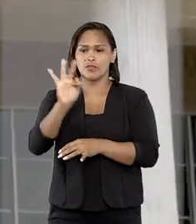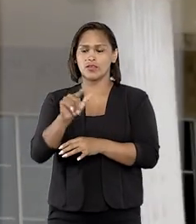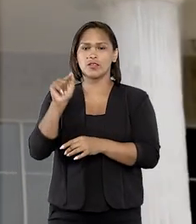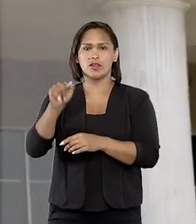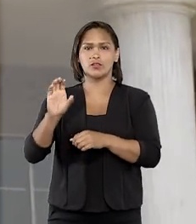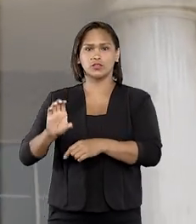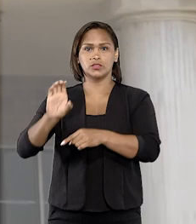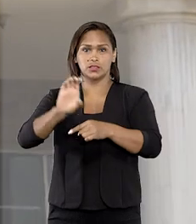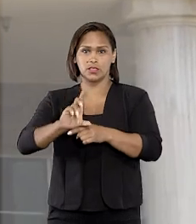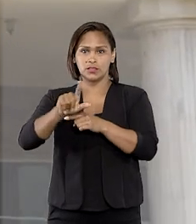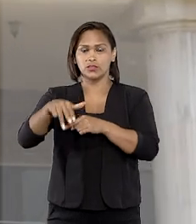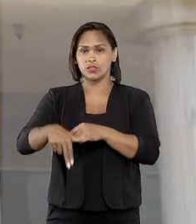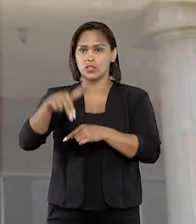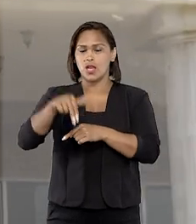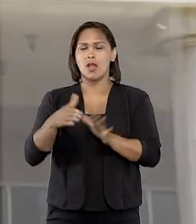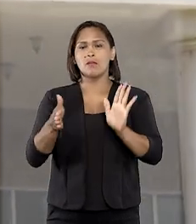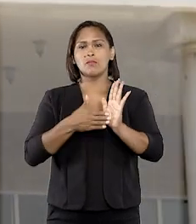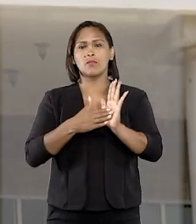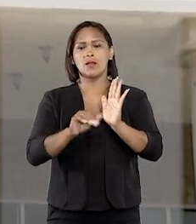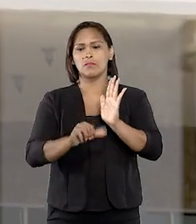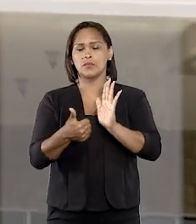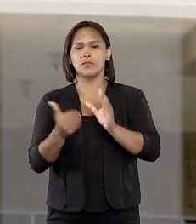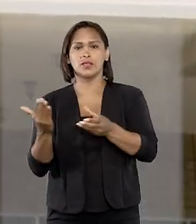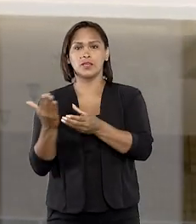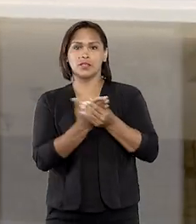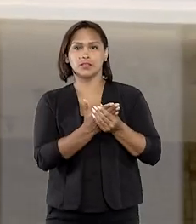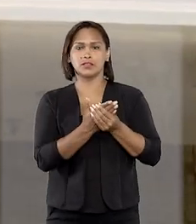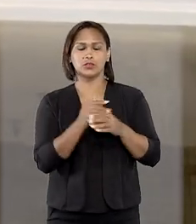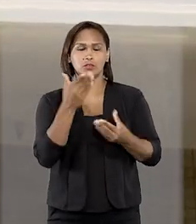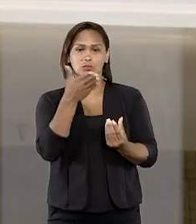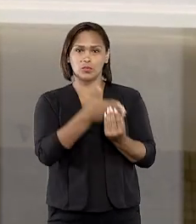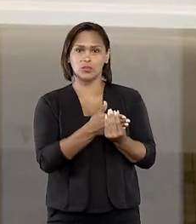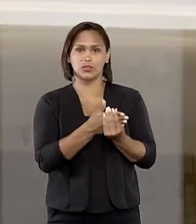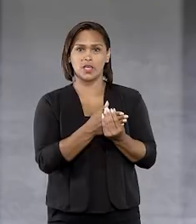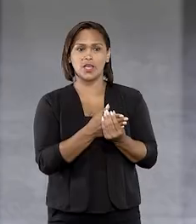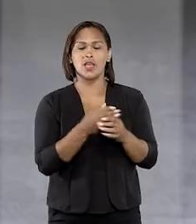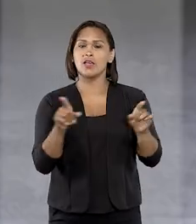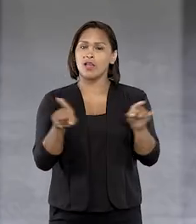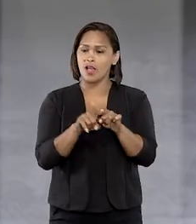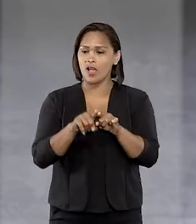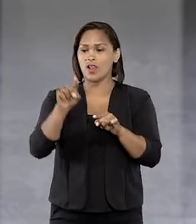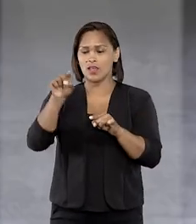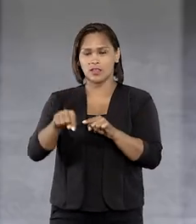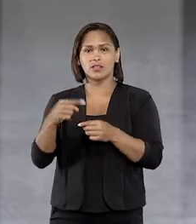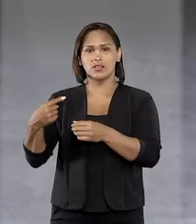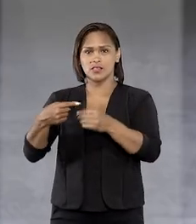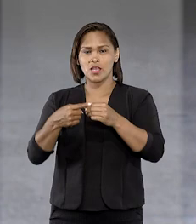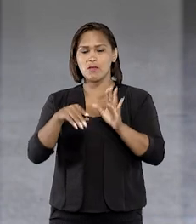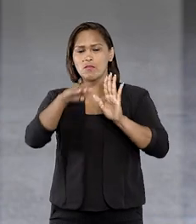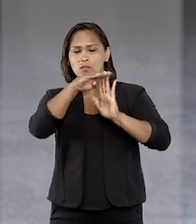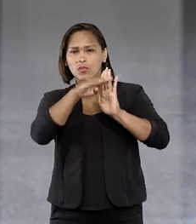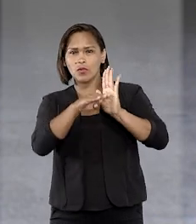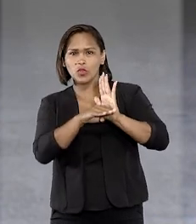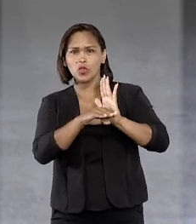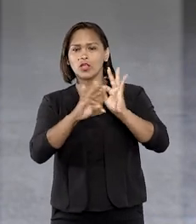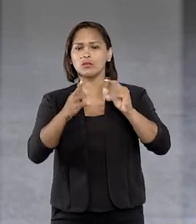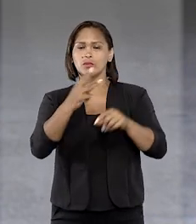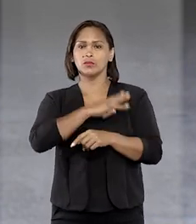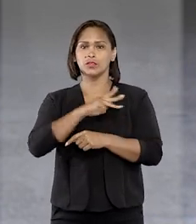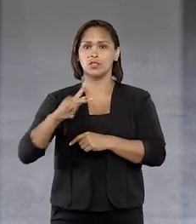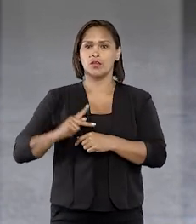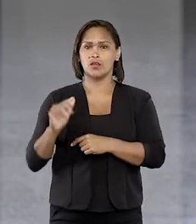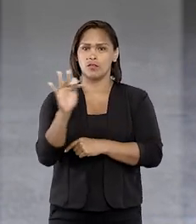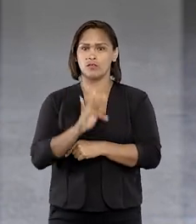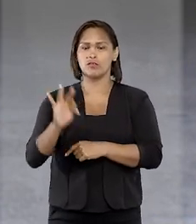Federal em Sergipe, onde foi proposta a primeira ação civil pública sobre o caso. Além de Sergipe, ações foram protocoladas pelo